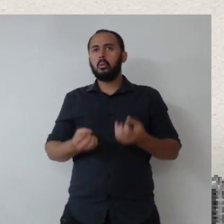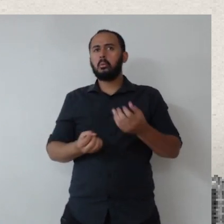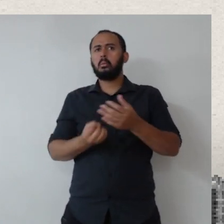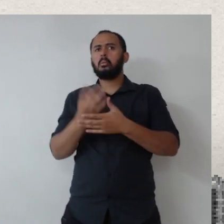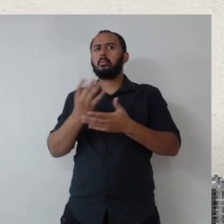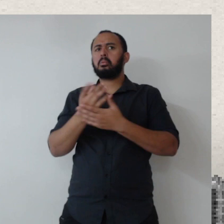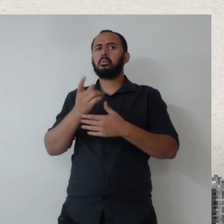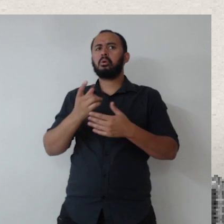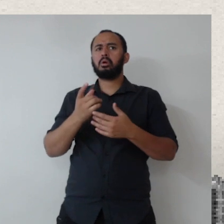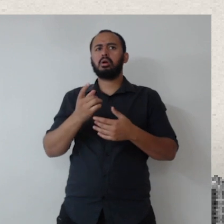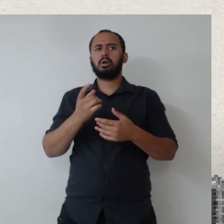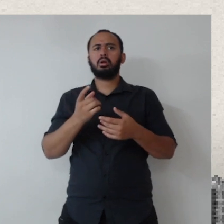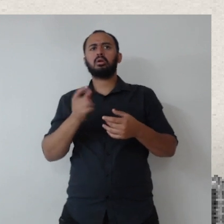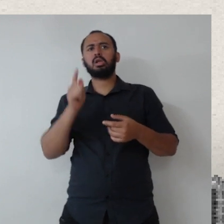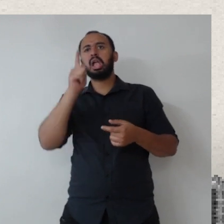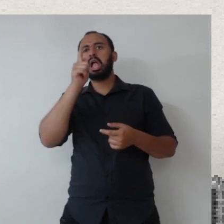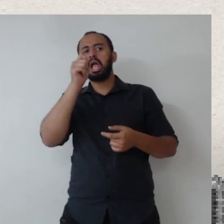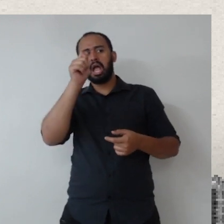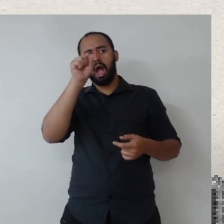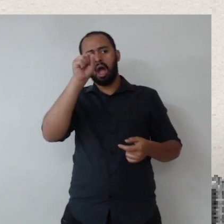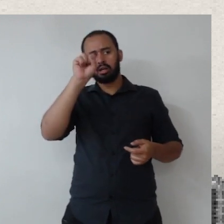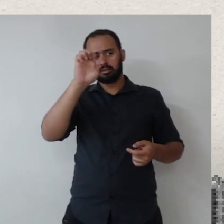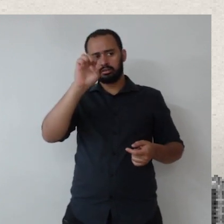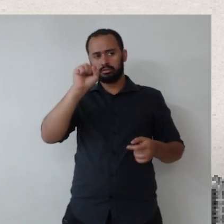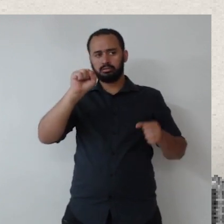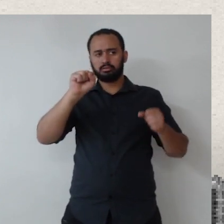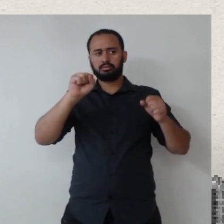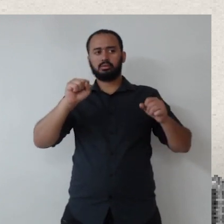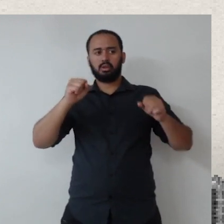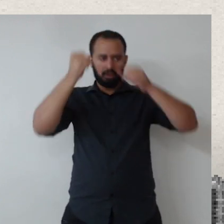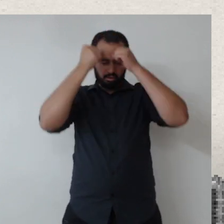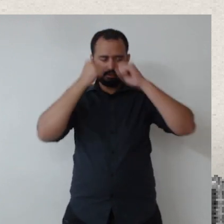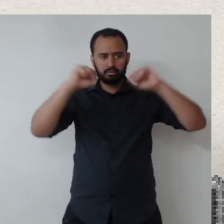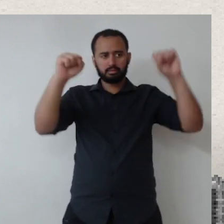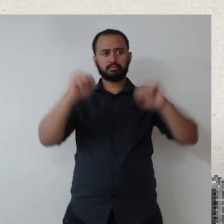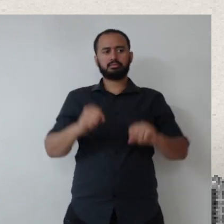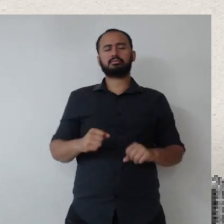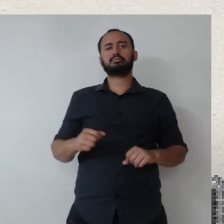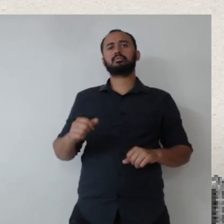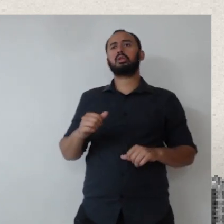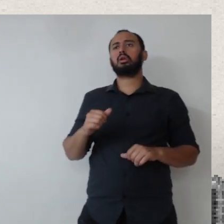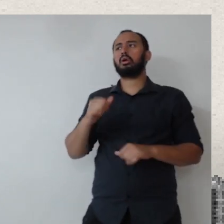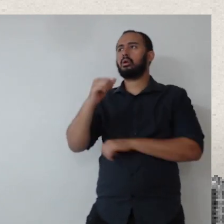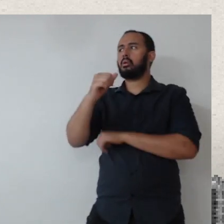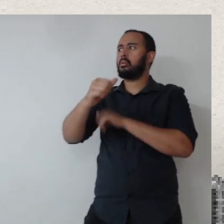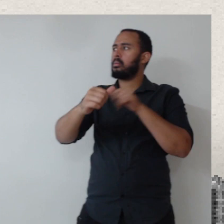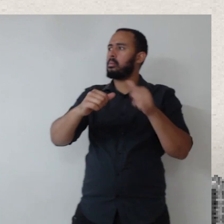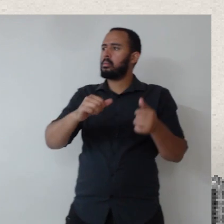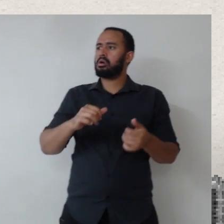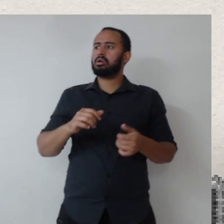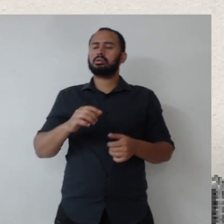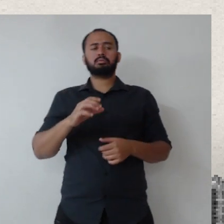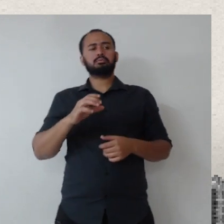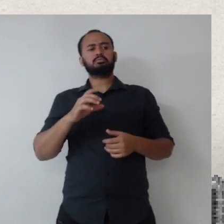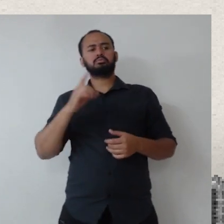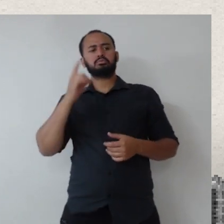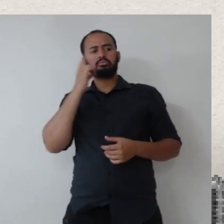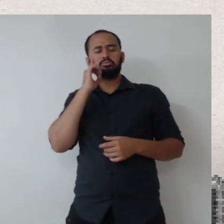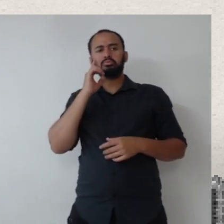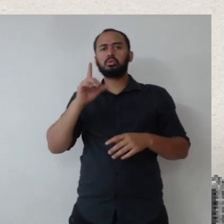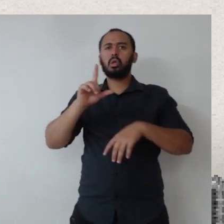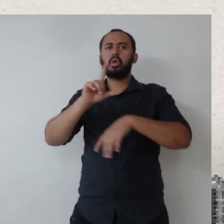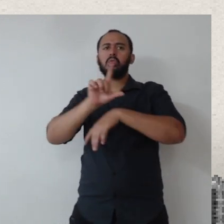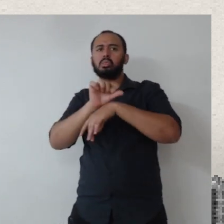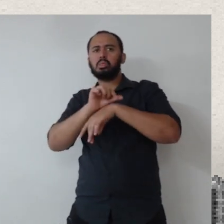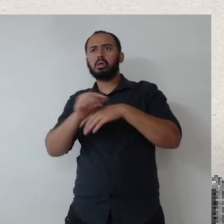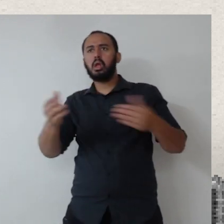de gases do tribunal. Achei sensacional. E aí tem tudo a ver com mudanças climáticas, tem a ver com ESG, uma...